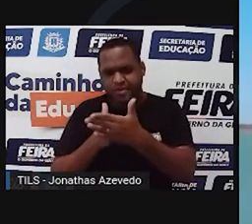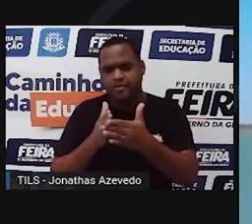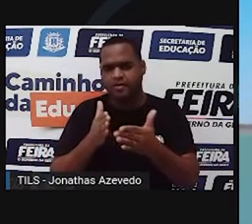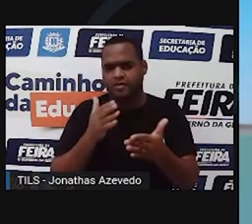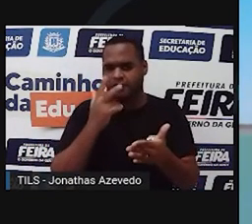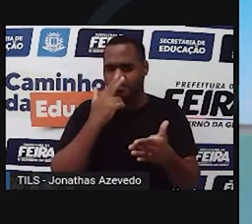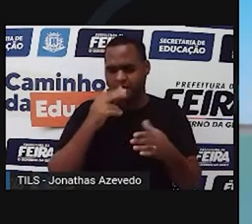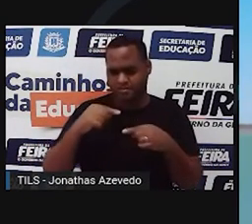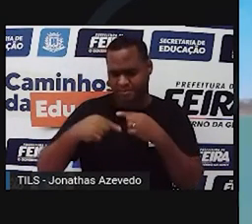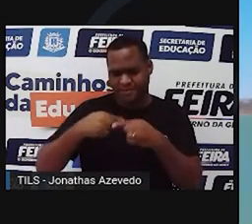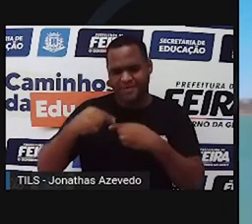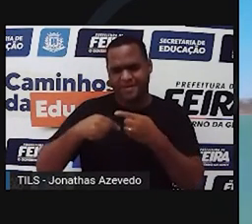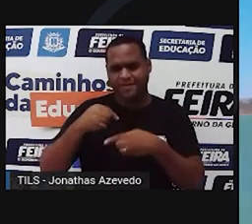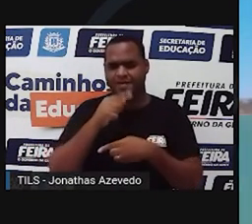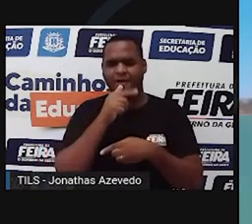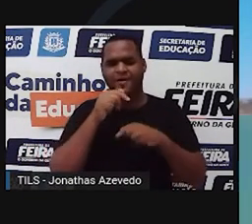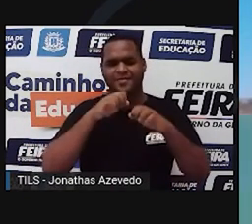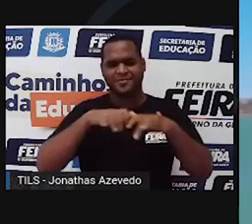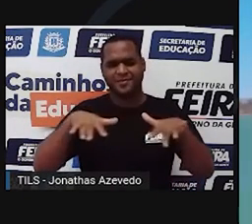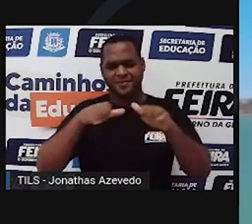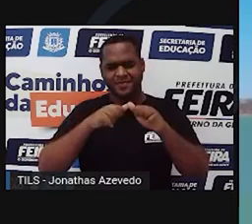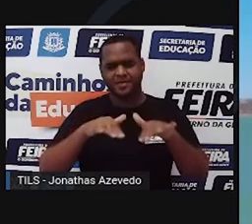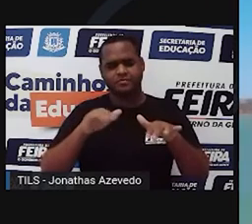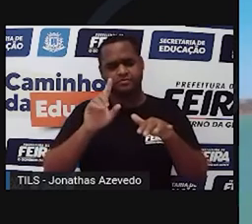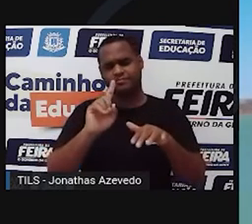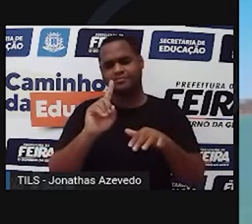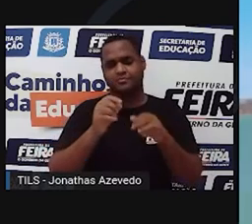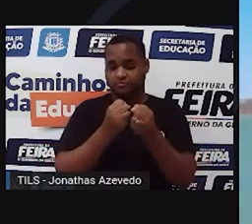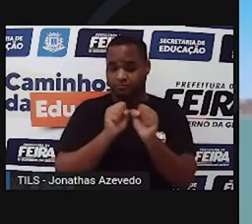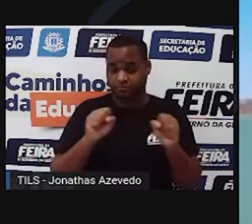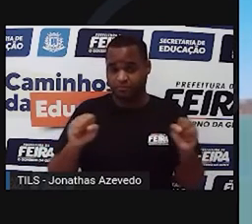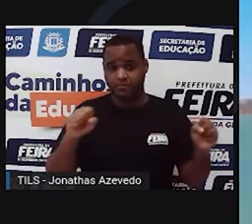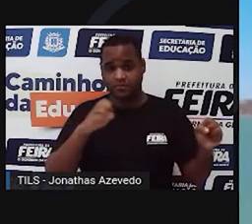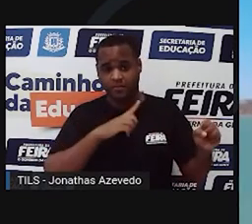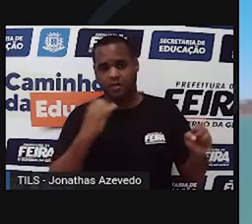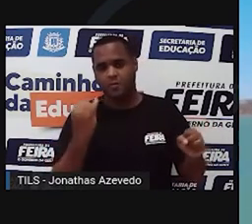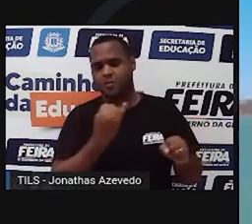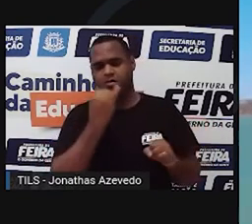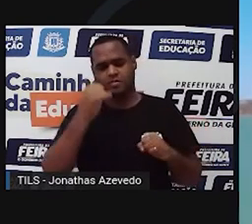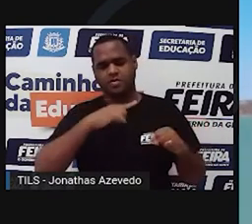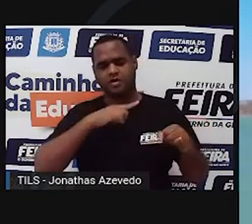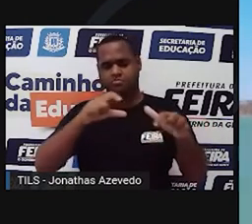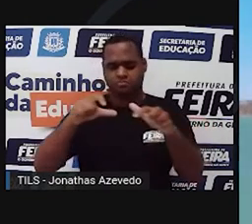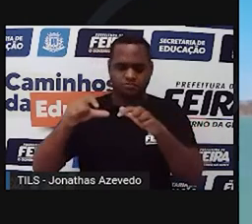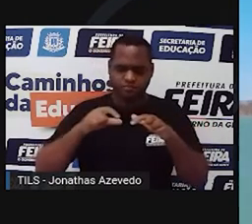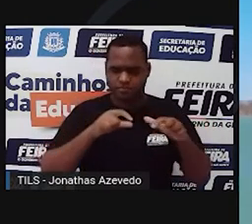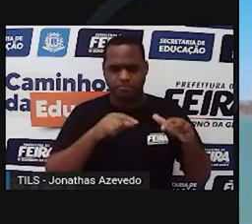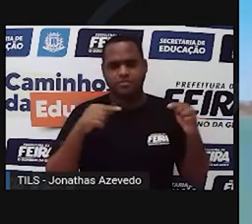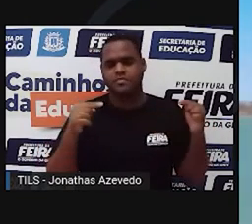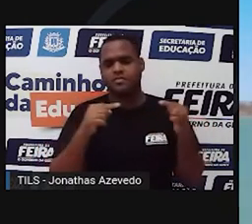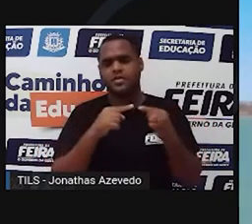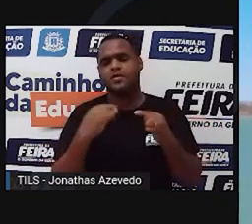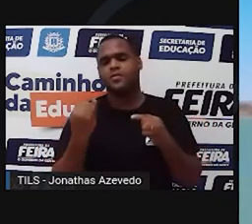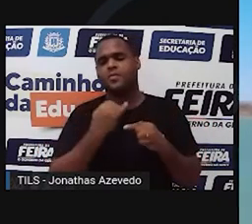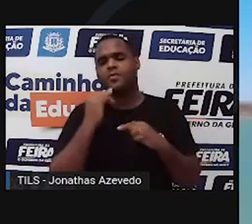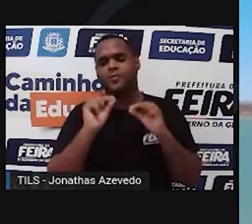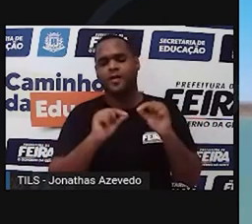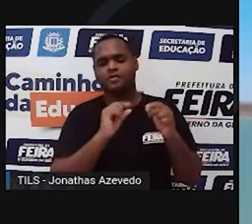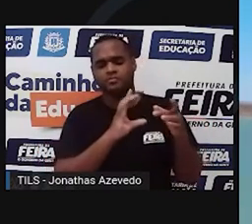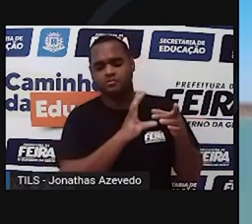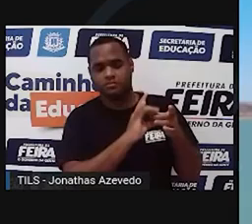fluvial. Pelo contrário, grandes usinas hidrelétricas e importantes usinas hidrelétricas contam no contexto das